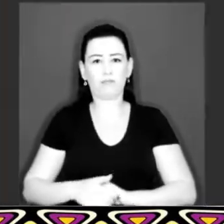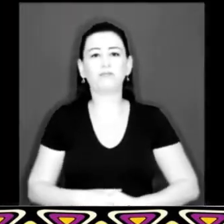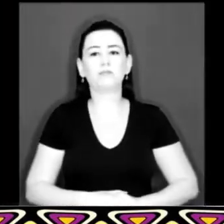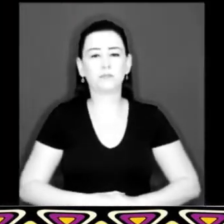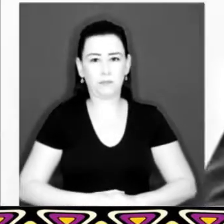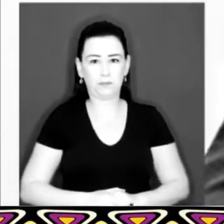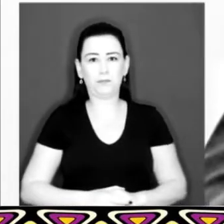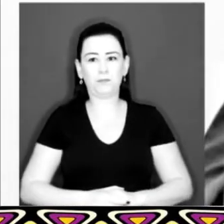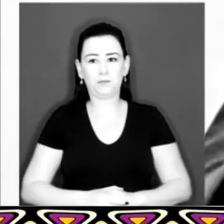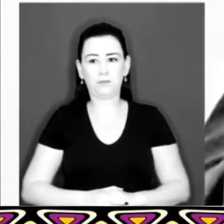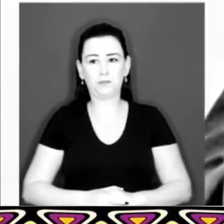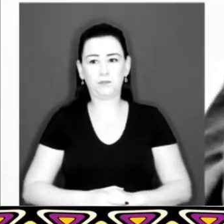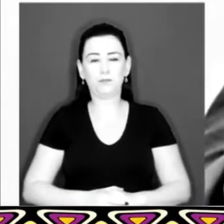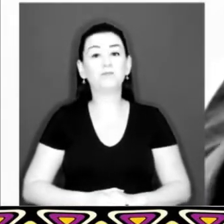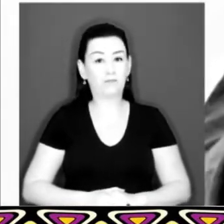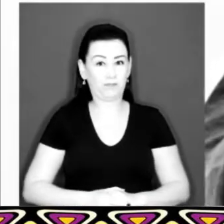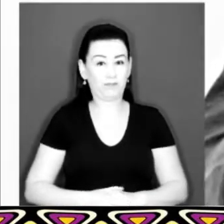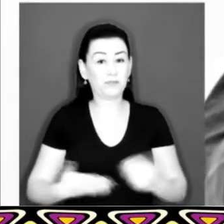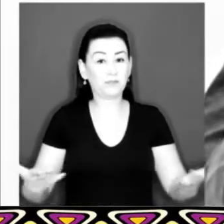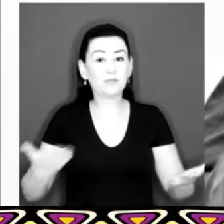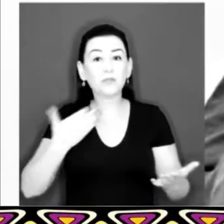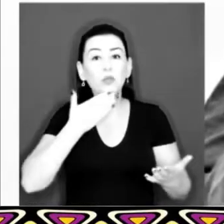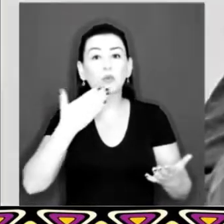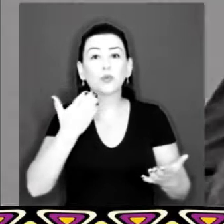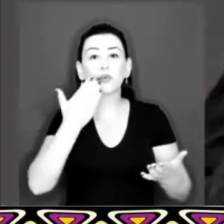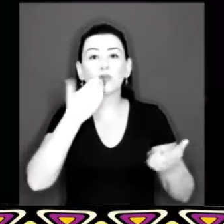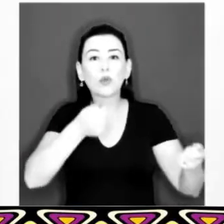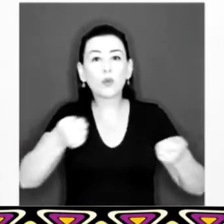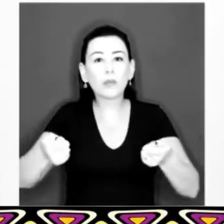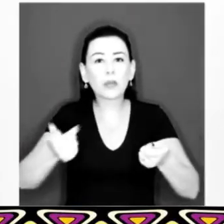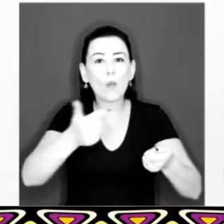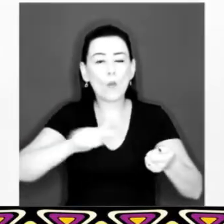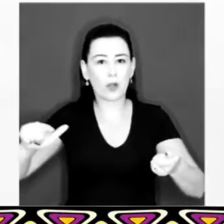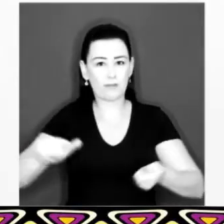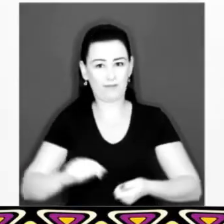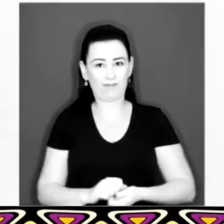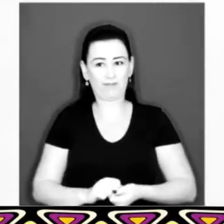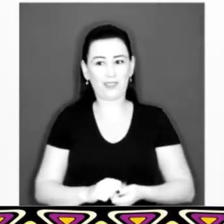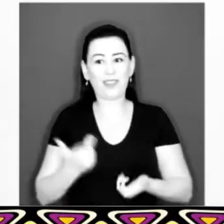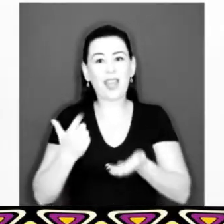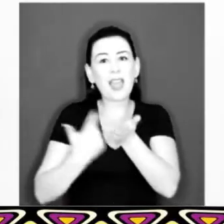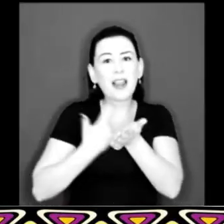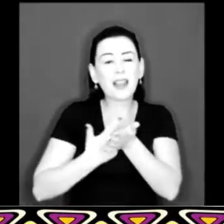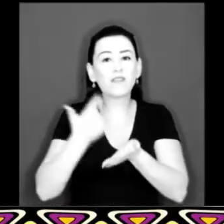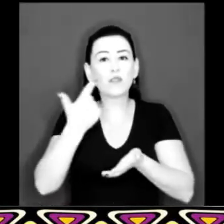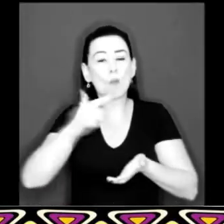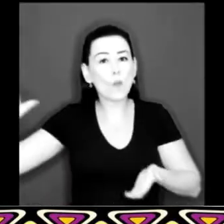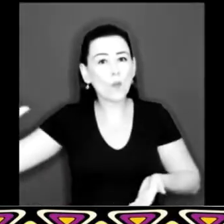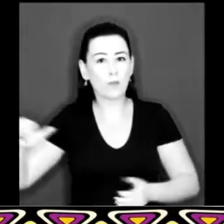Tiram a comida da mesa Tiram os livros das mãos